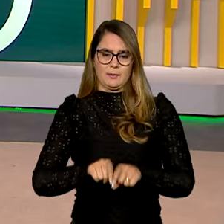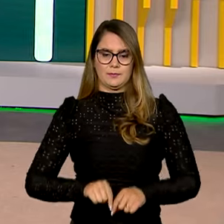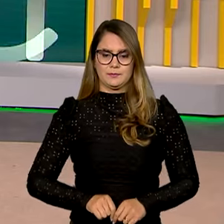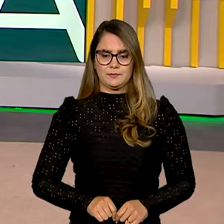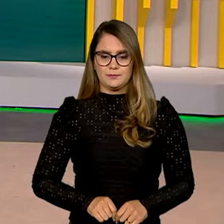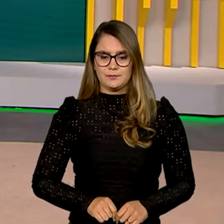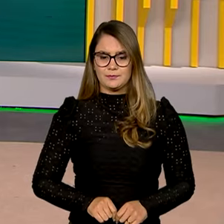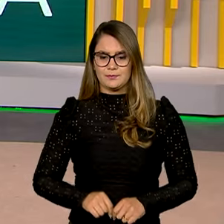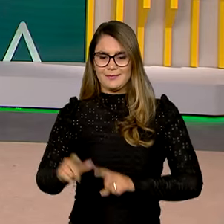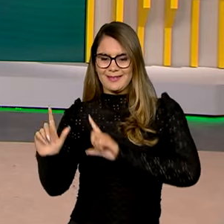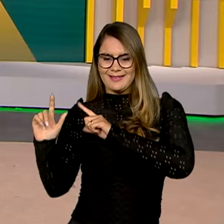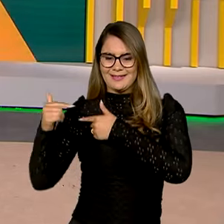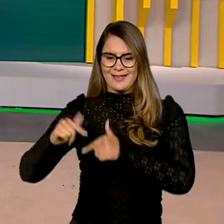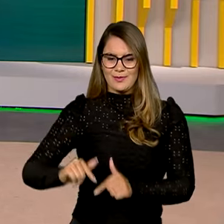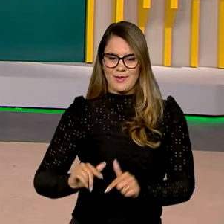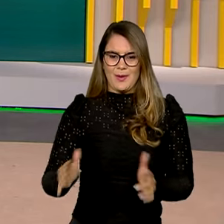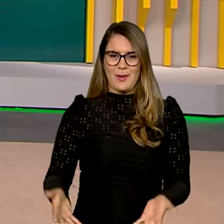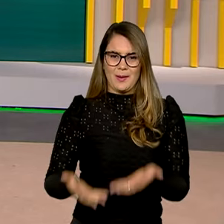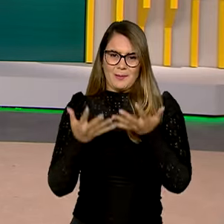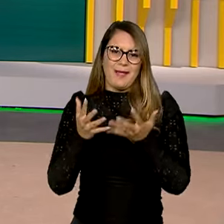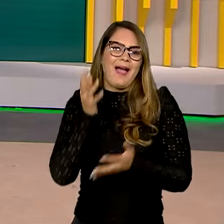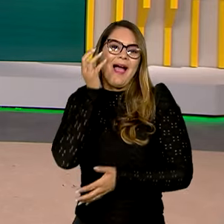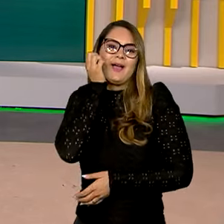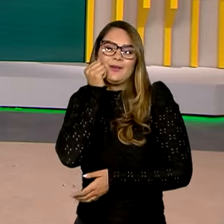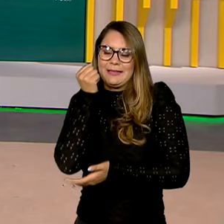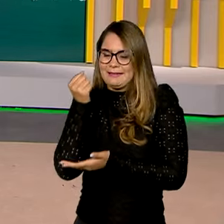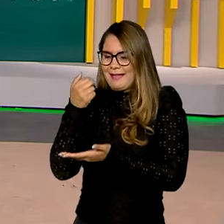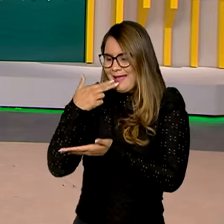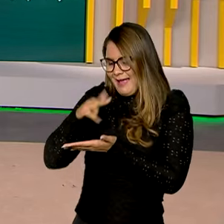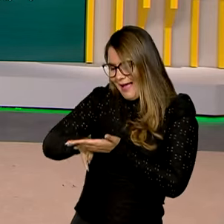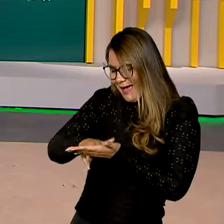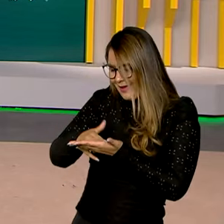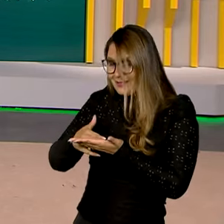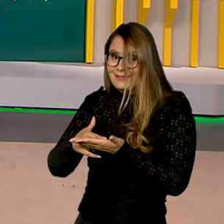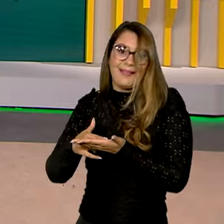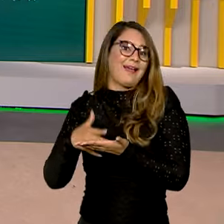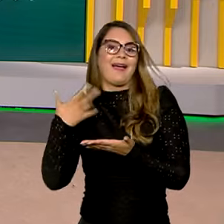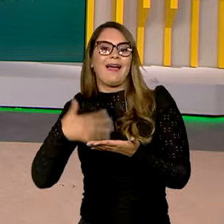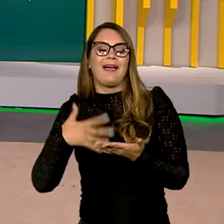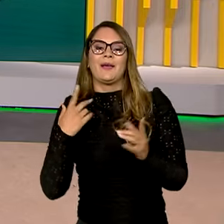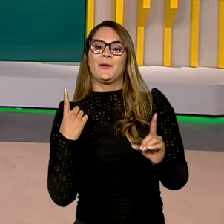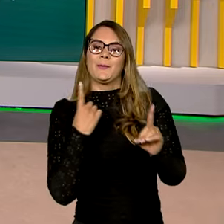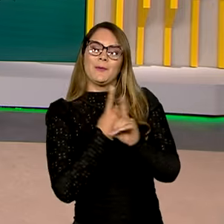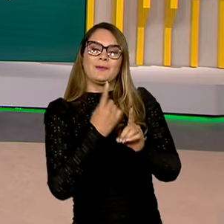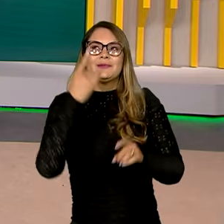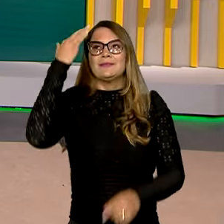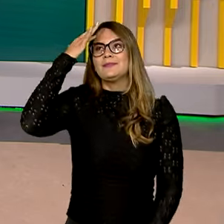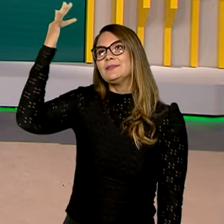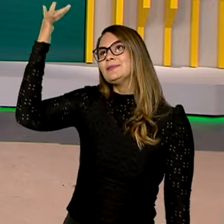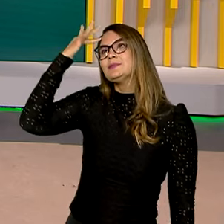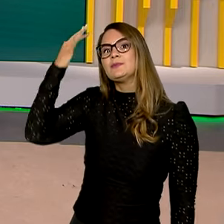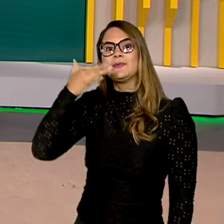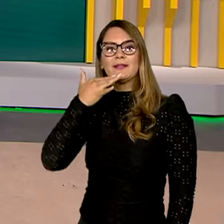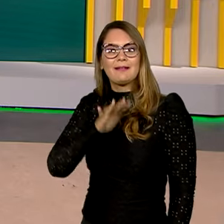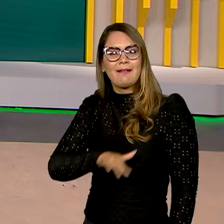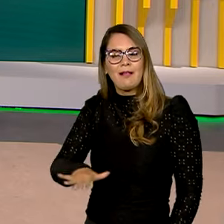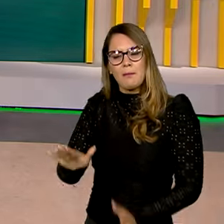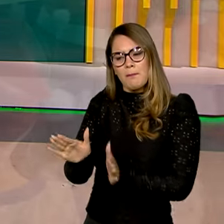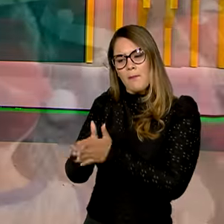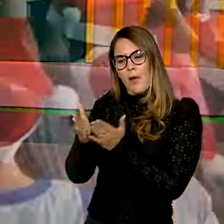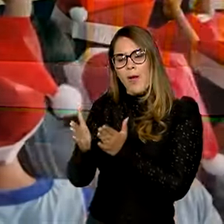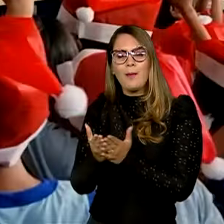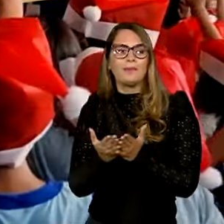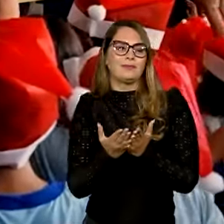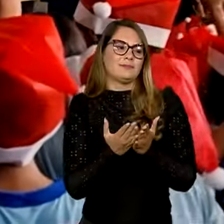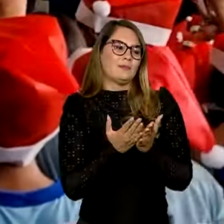A tradicional campanha Adote uma Cartinha dos Correios promove o encontro dos sonhos de crianças carentes com a